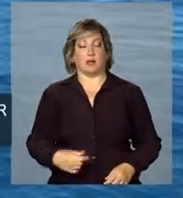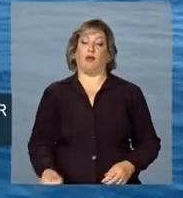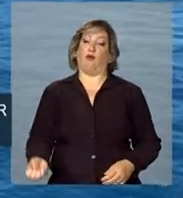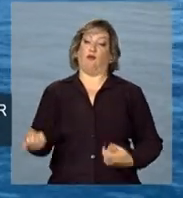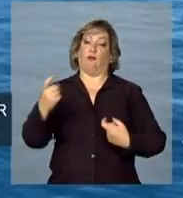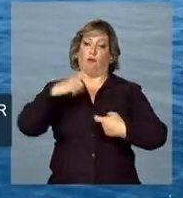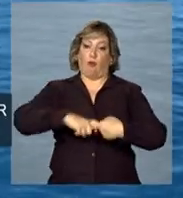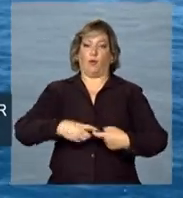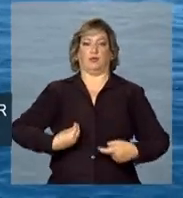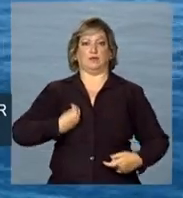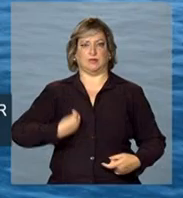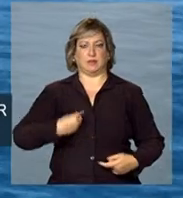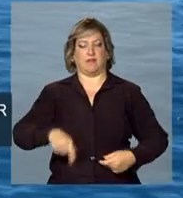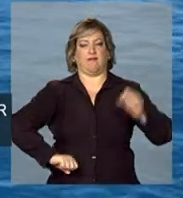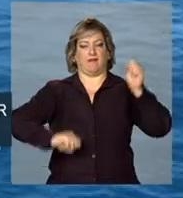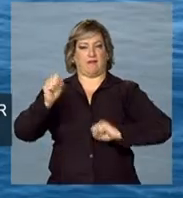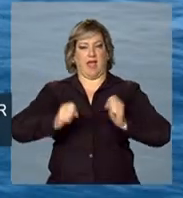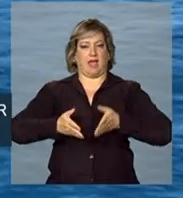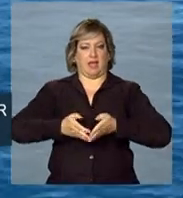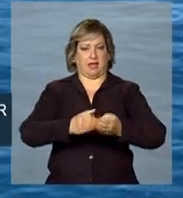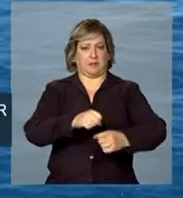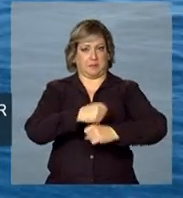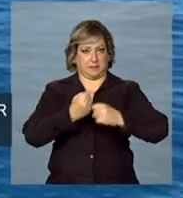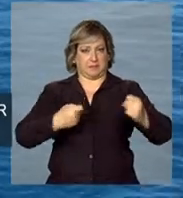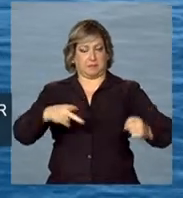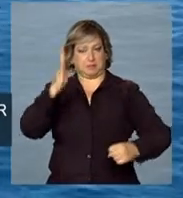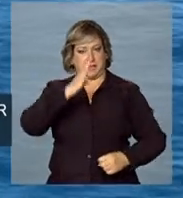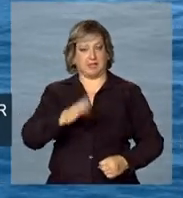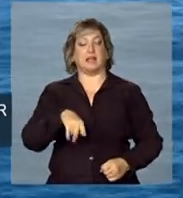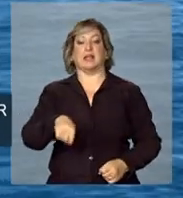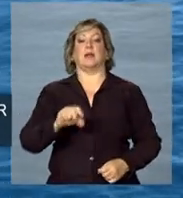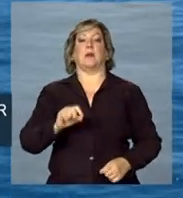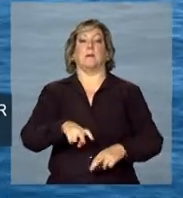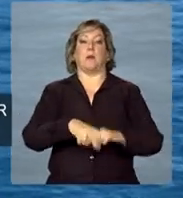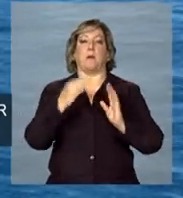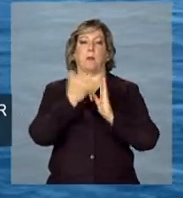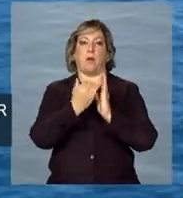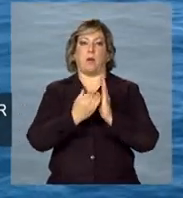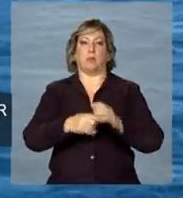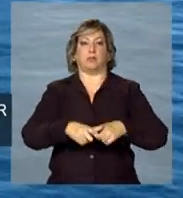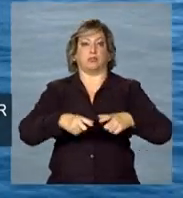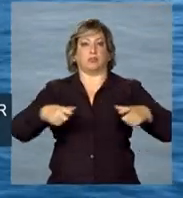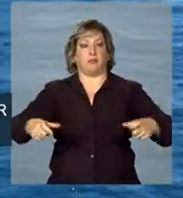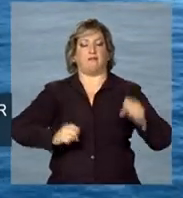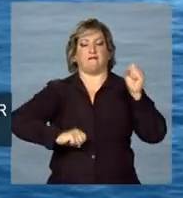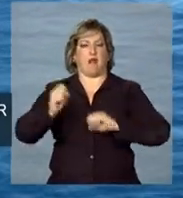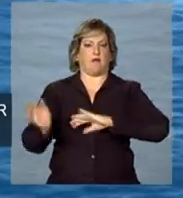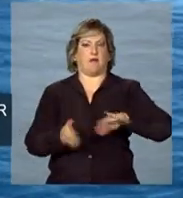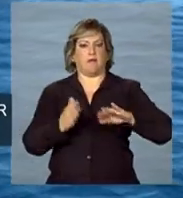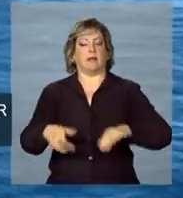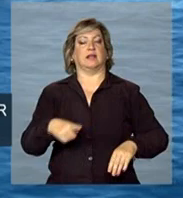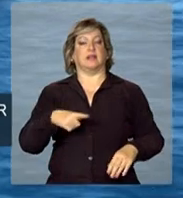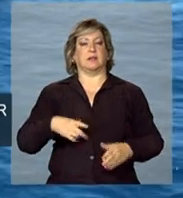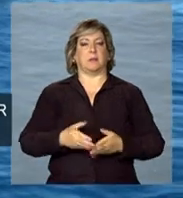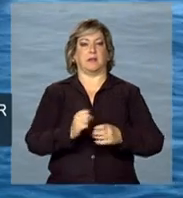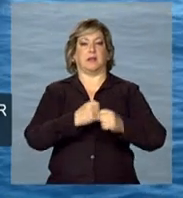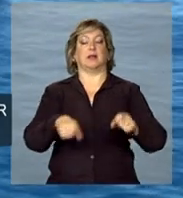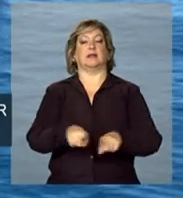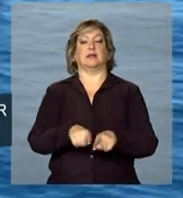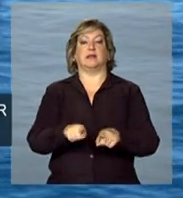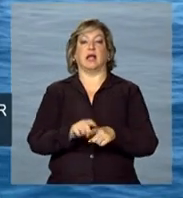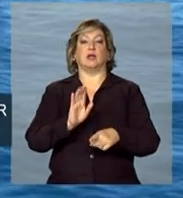brasileira deve-se ao programa de modernização e expansão da frota, que permitiu a abertura e a